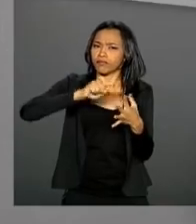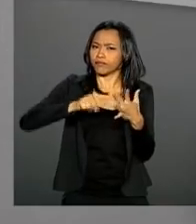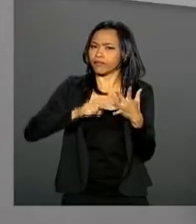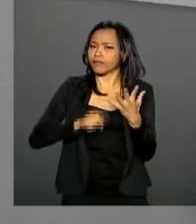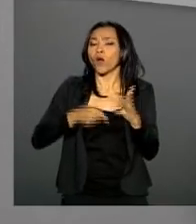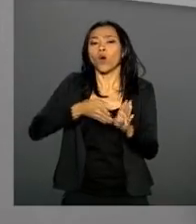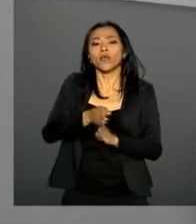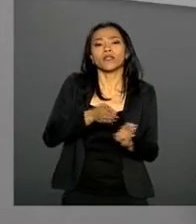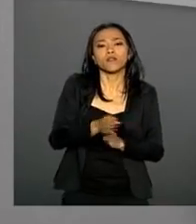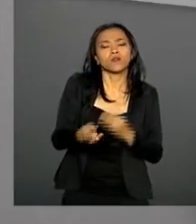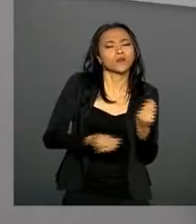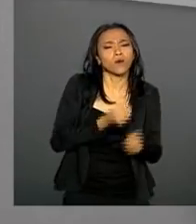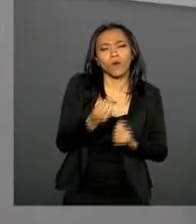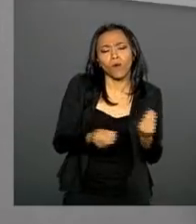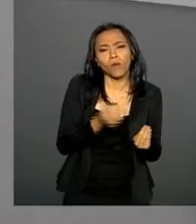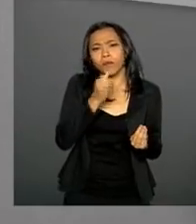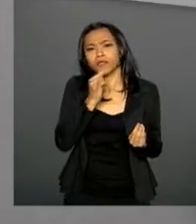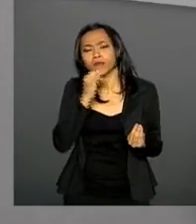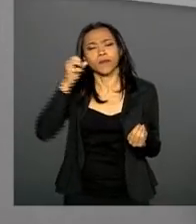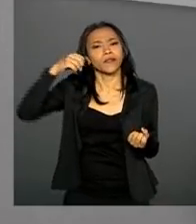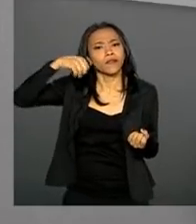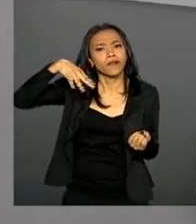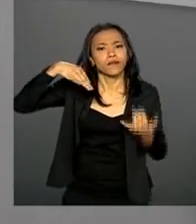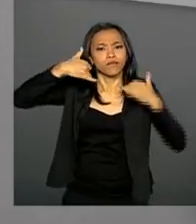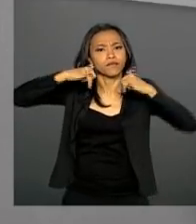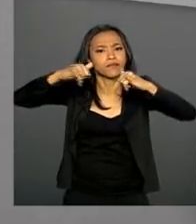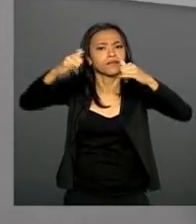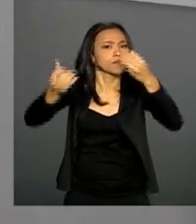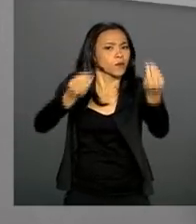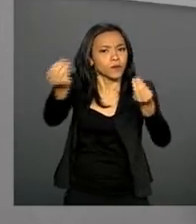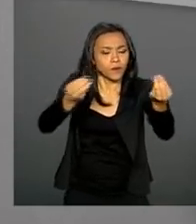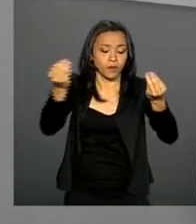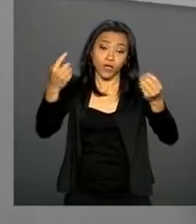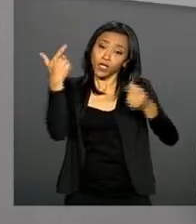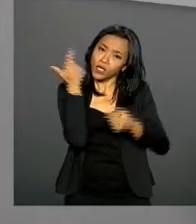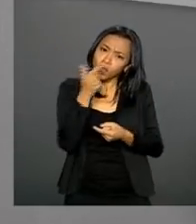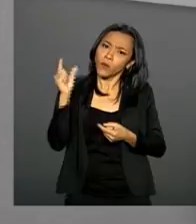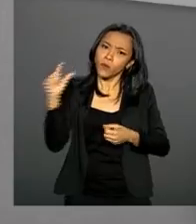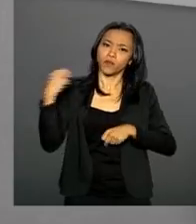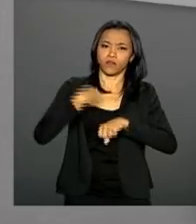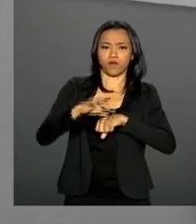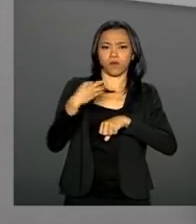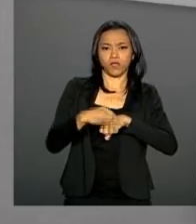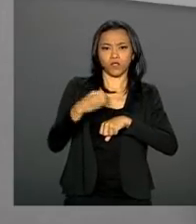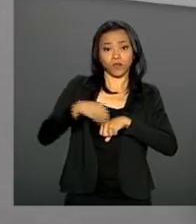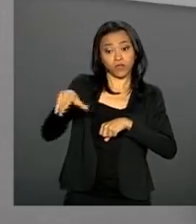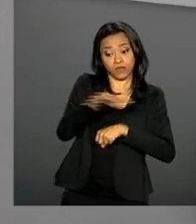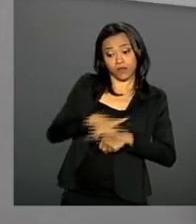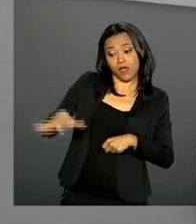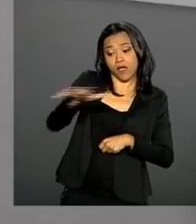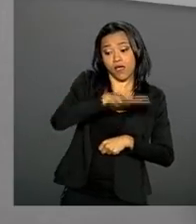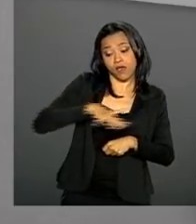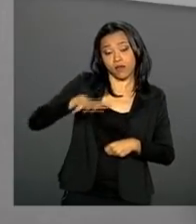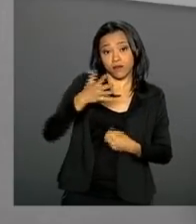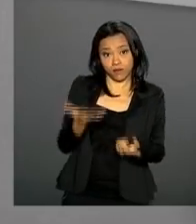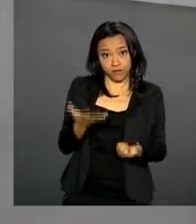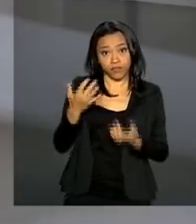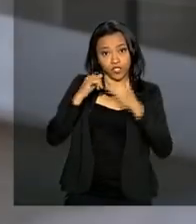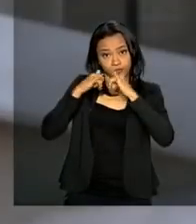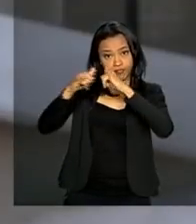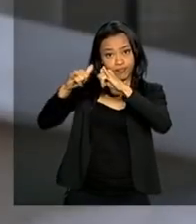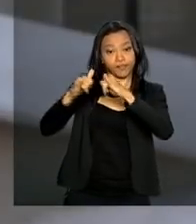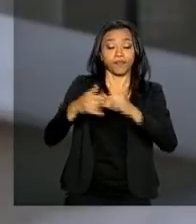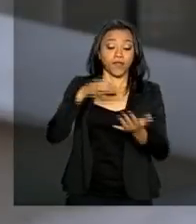procedimentos relacionados ao fornecimento de energia e informações gerais sobre o setor elétrico no país. O